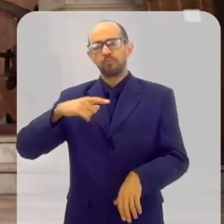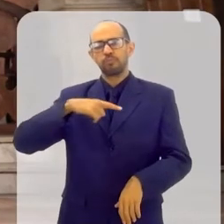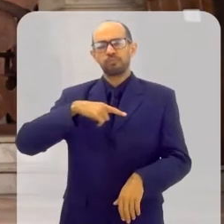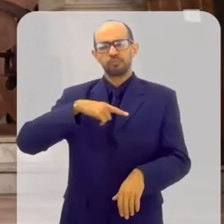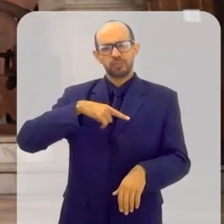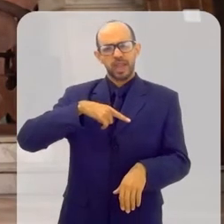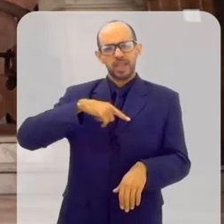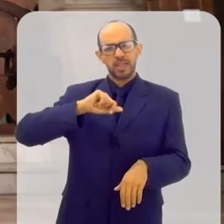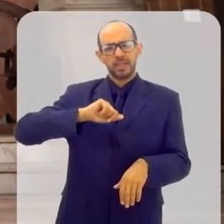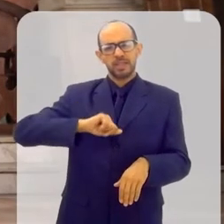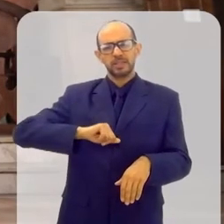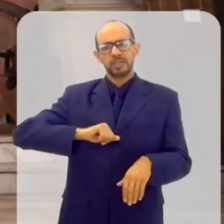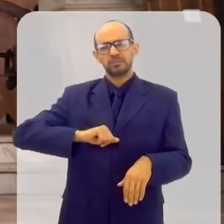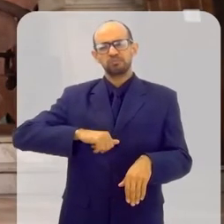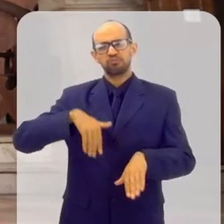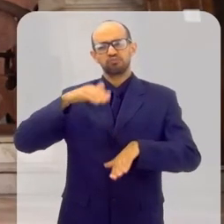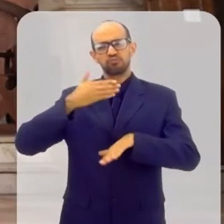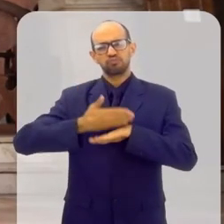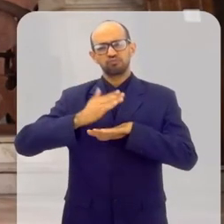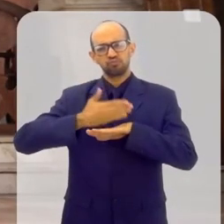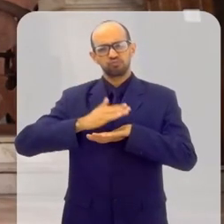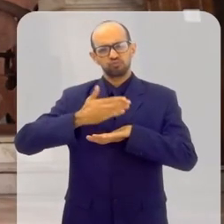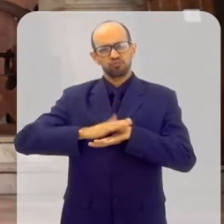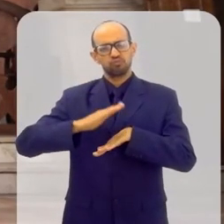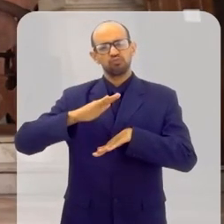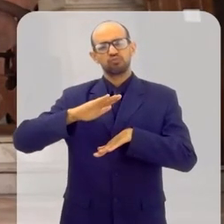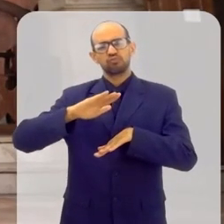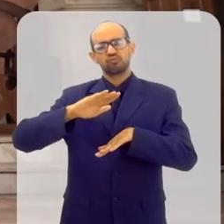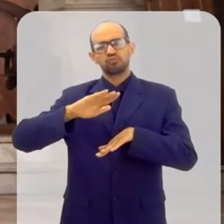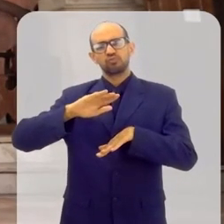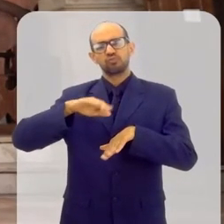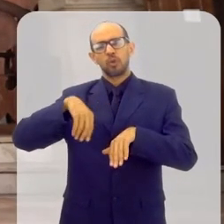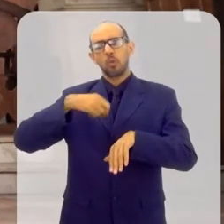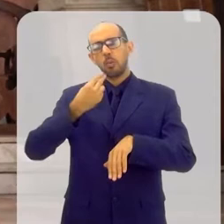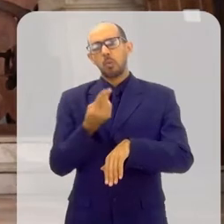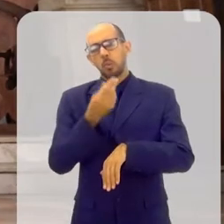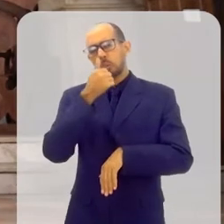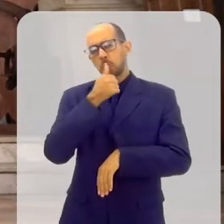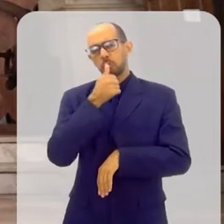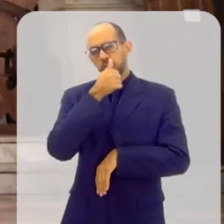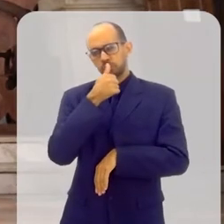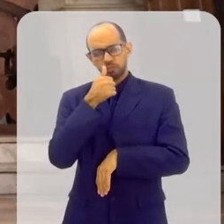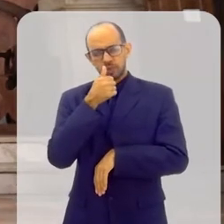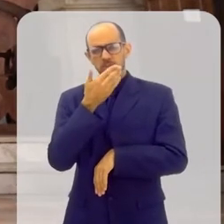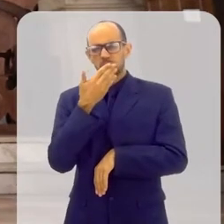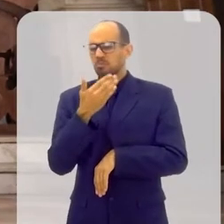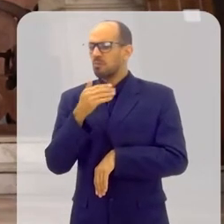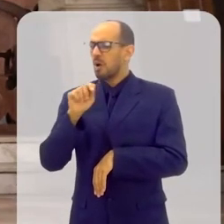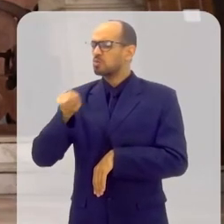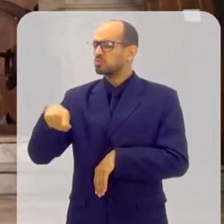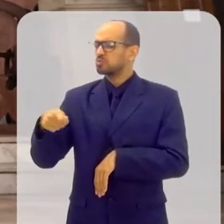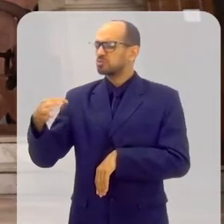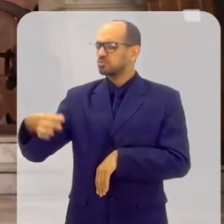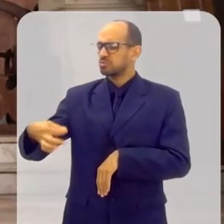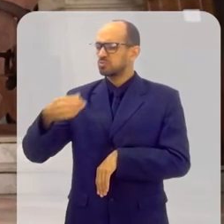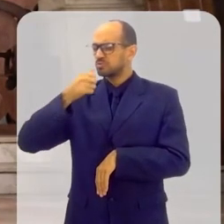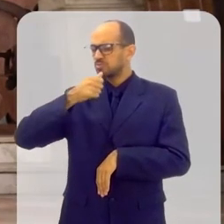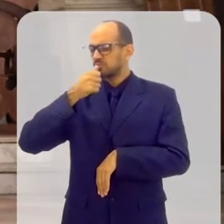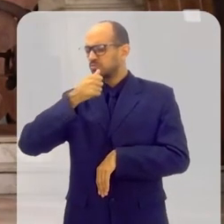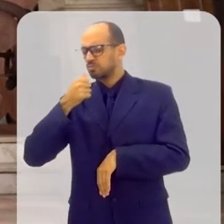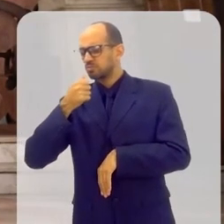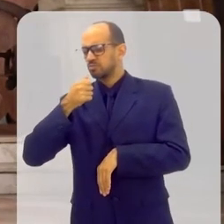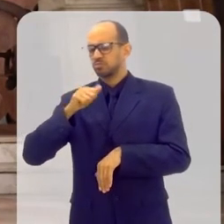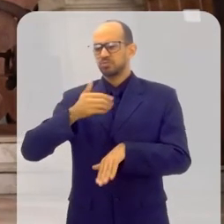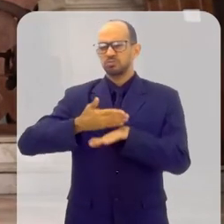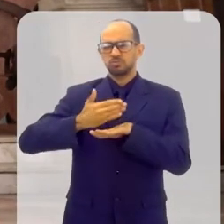algum rito, algum sacramento, eu não sei o nome correto. Qual o nome correto que vocês dão aqui? Nós